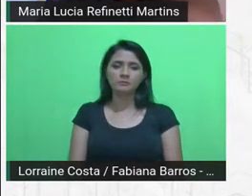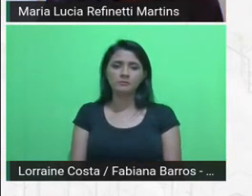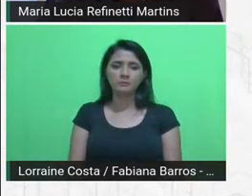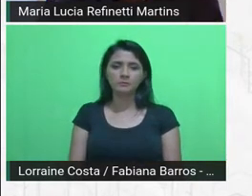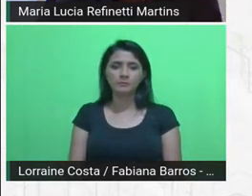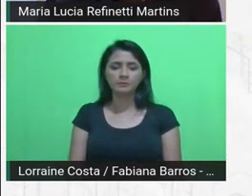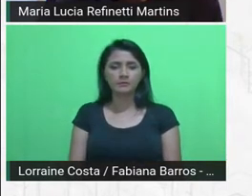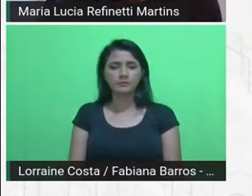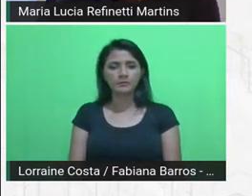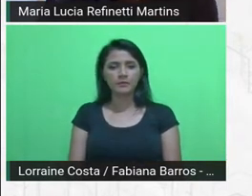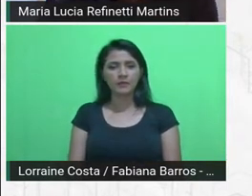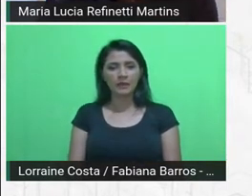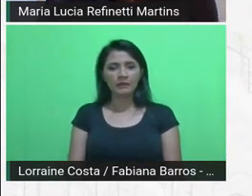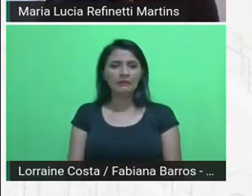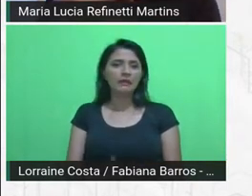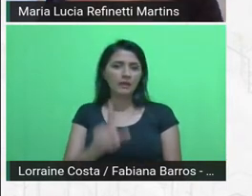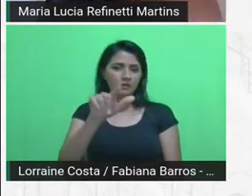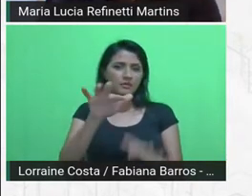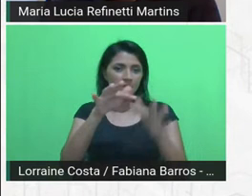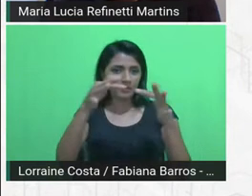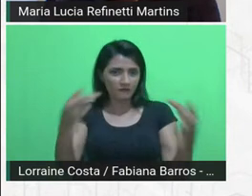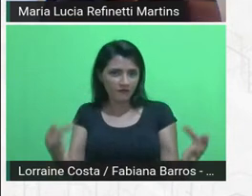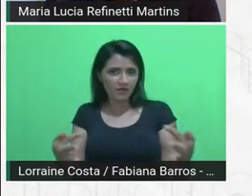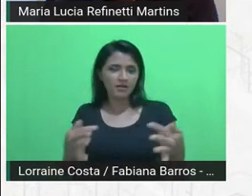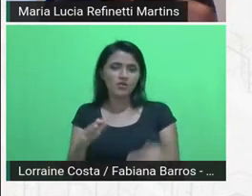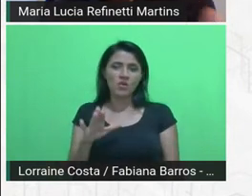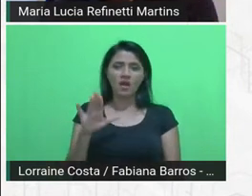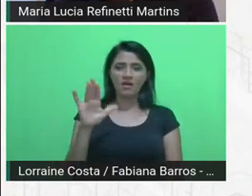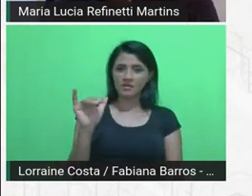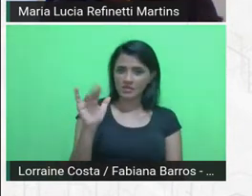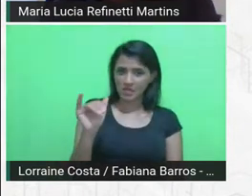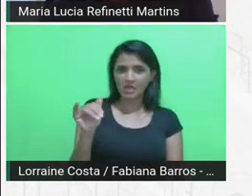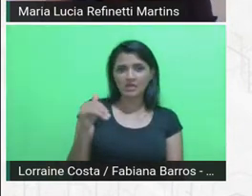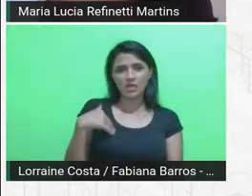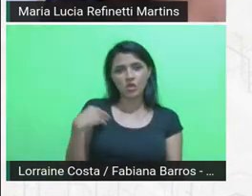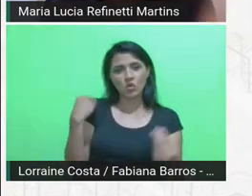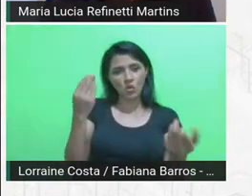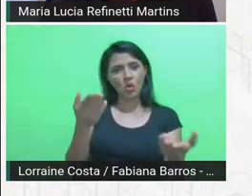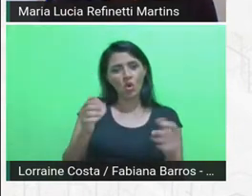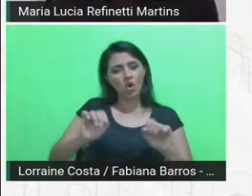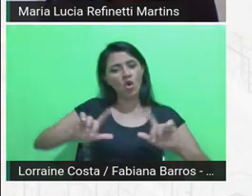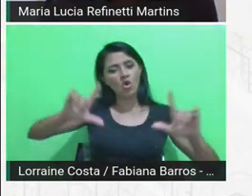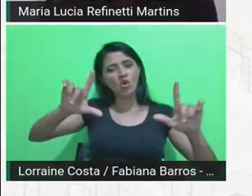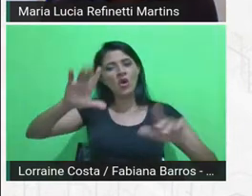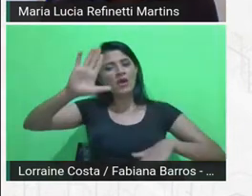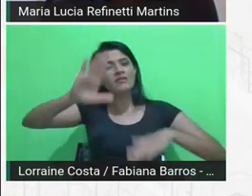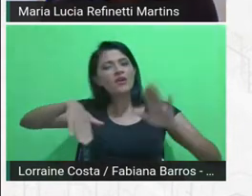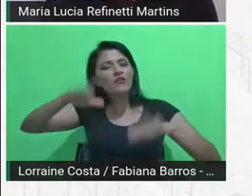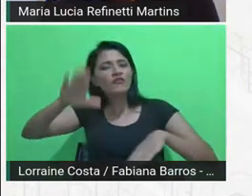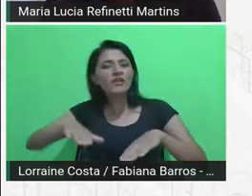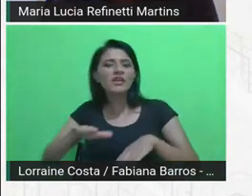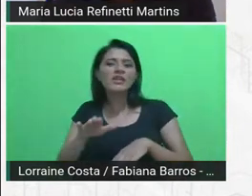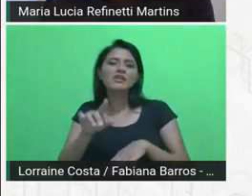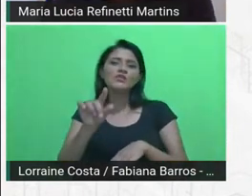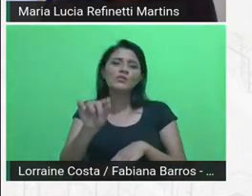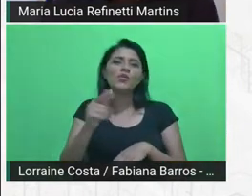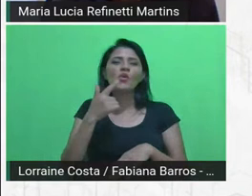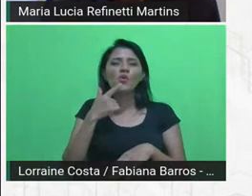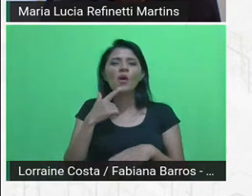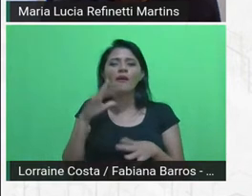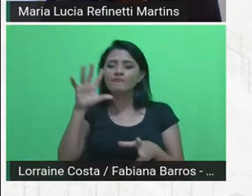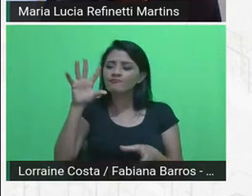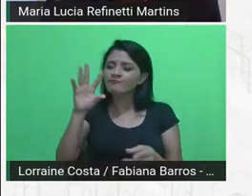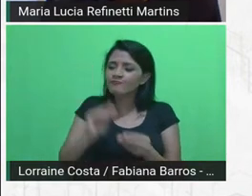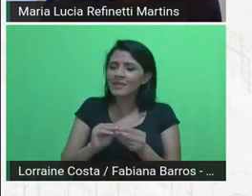Então, simplificando, acho que esse que eu coloco aqui talvez seja um pouco a síntese da maioria